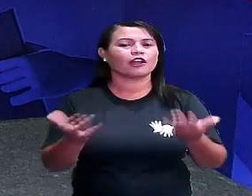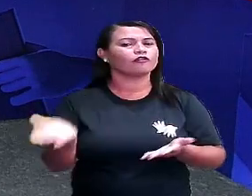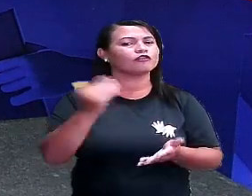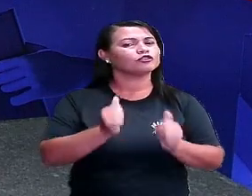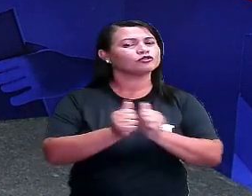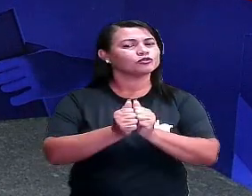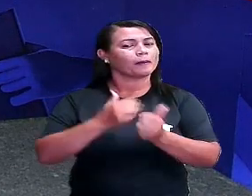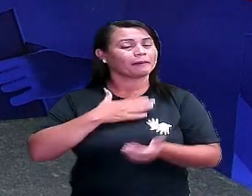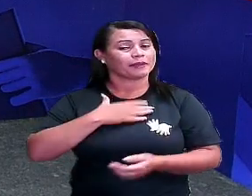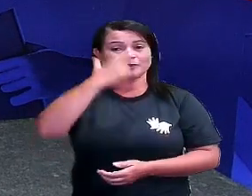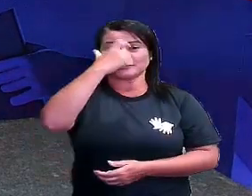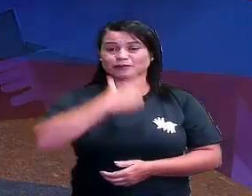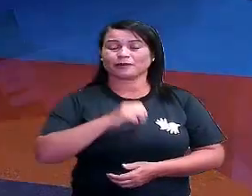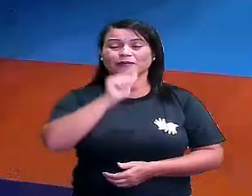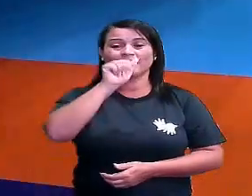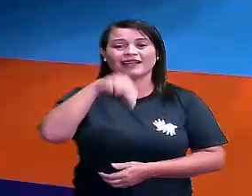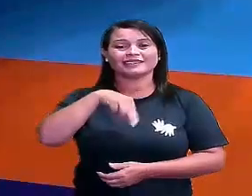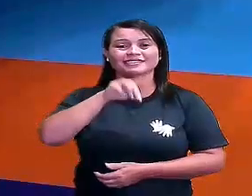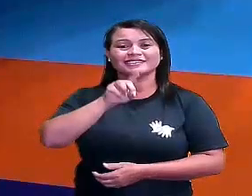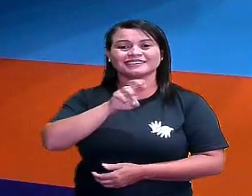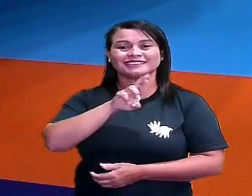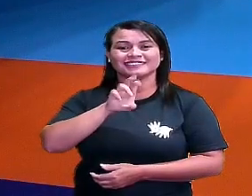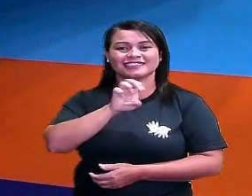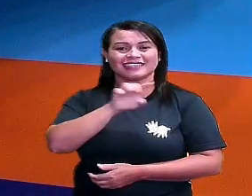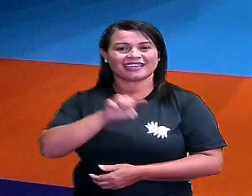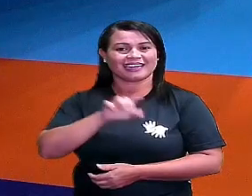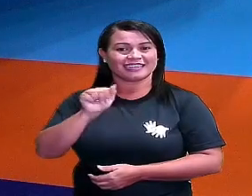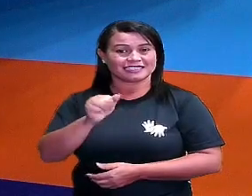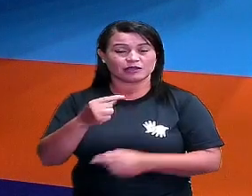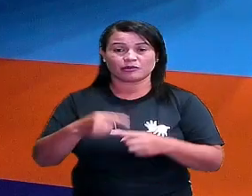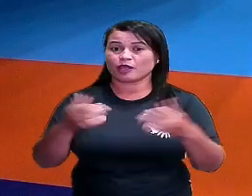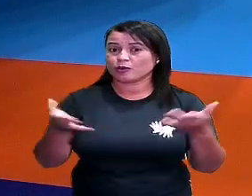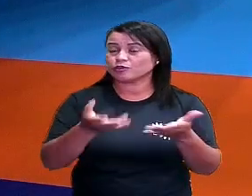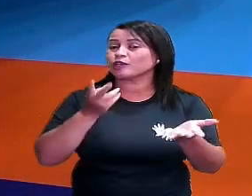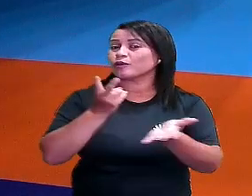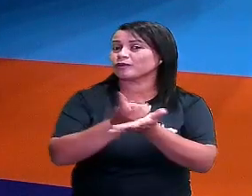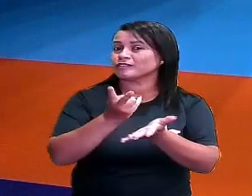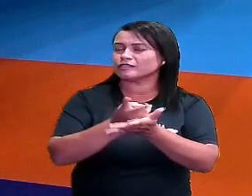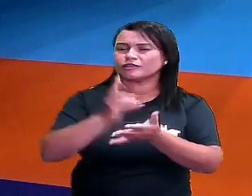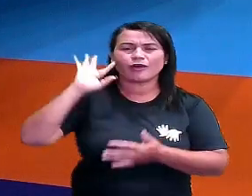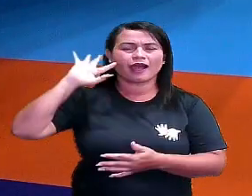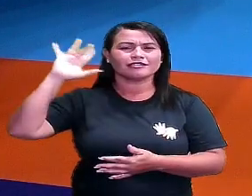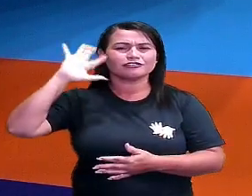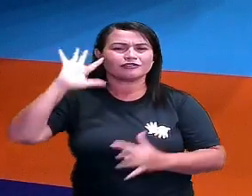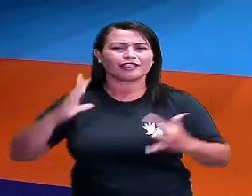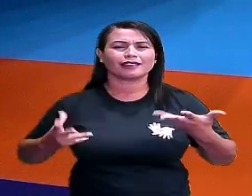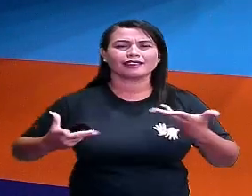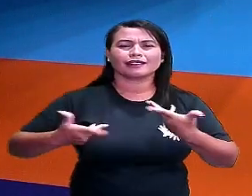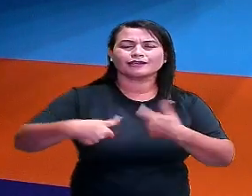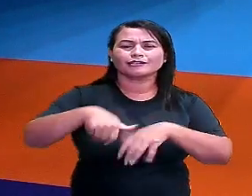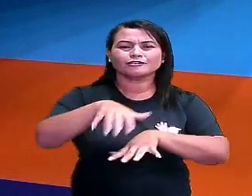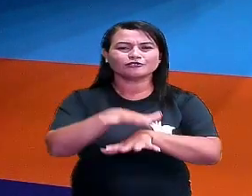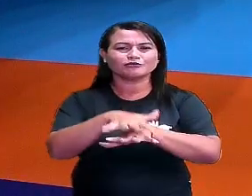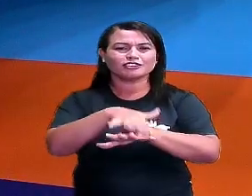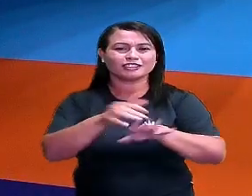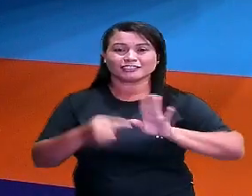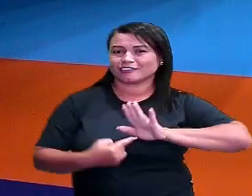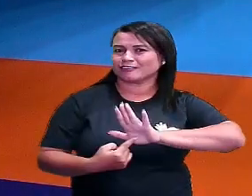vem comigo, Andresa Sacramento, porque hoje eu quero continuar desvendando os mistérios da